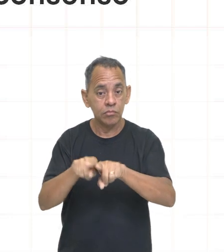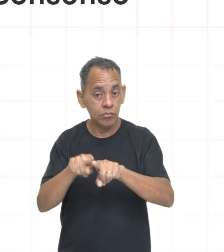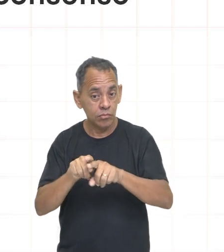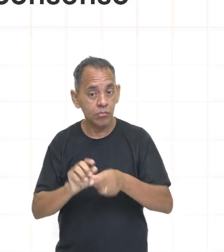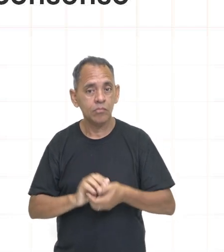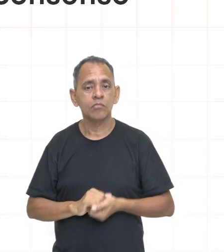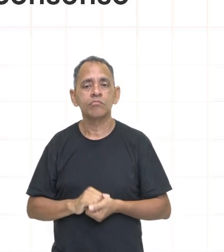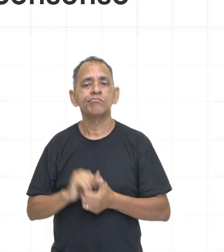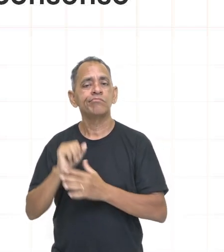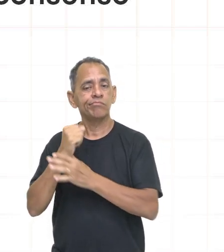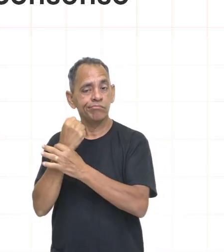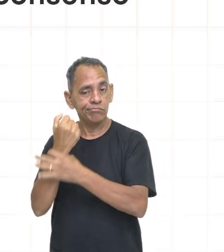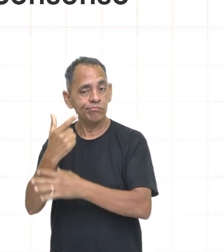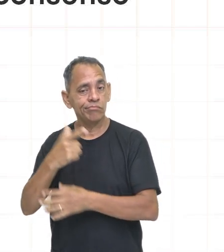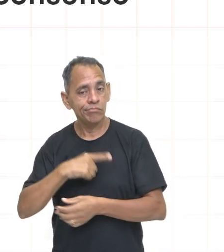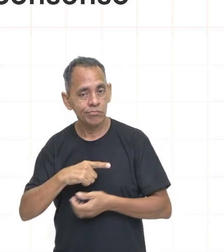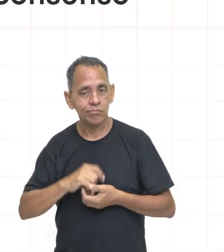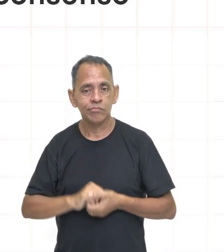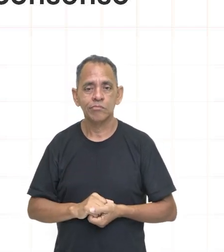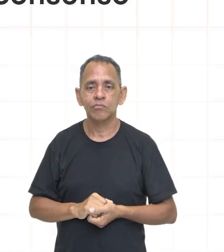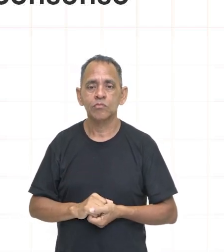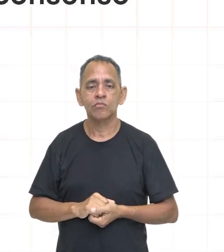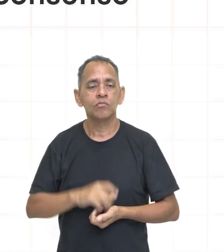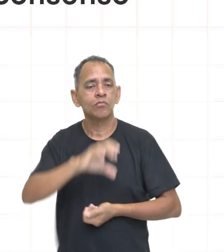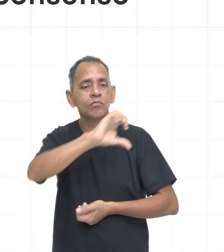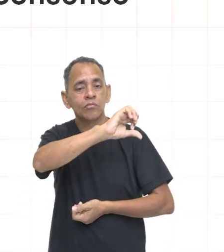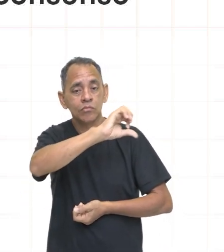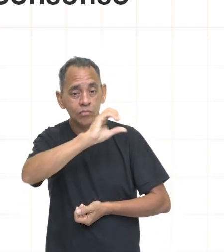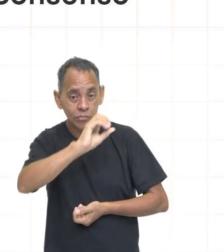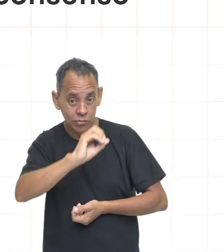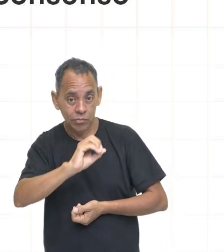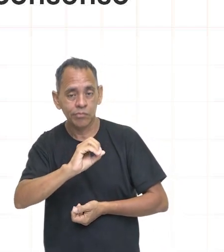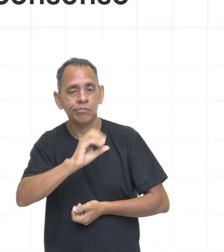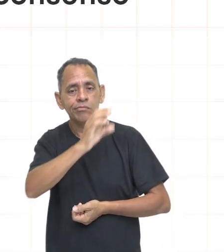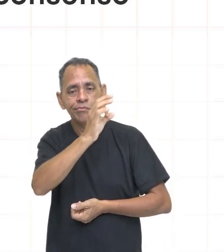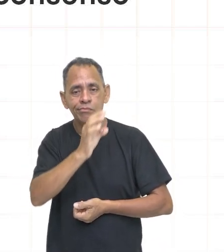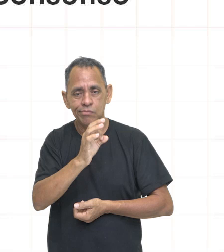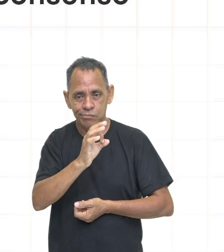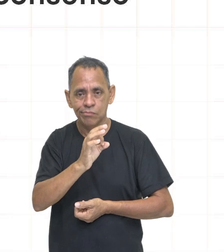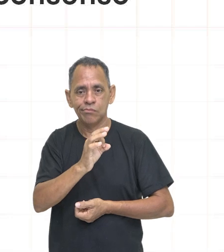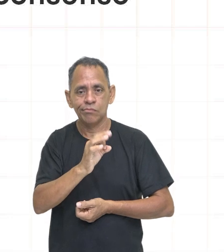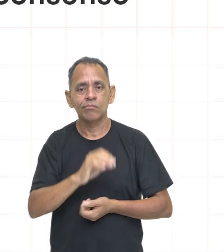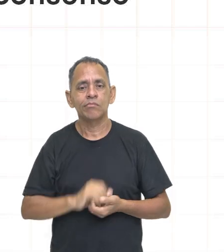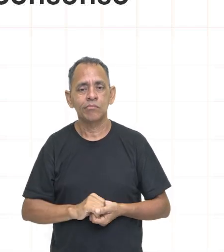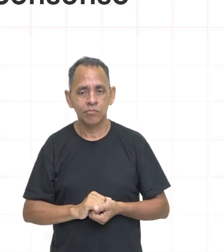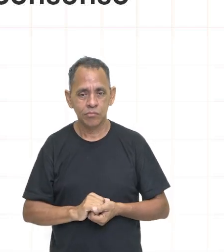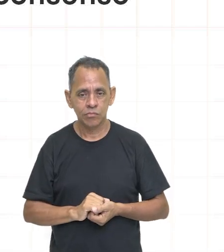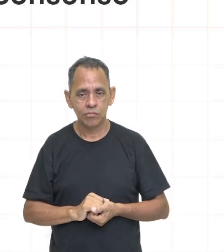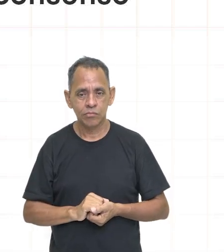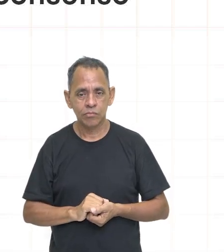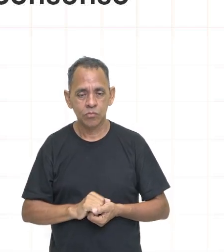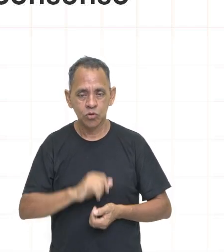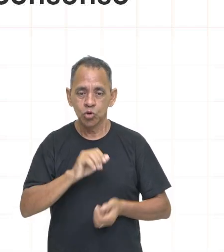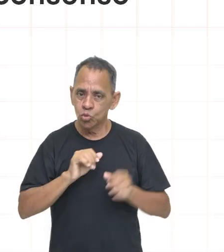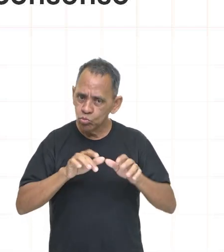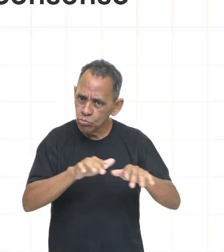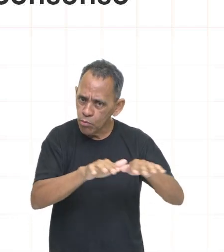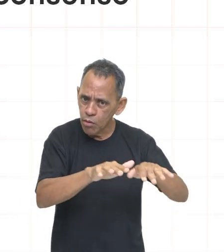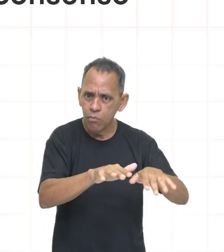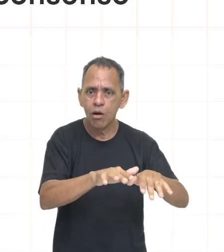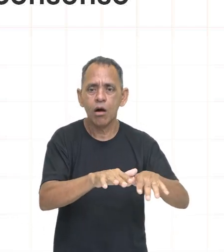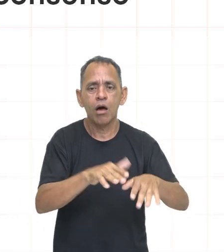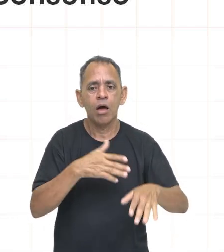Forças Armadas quanto à abertura política. Vocês estão vendo que, a priori, o que os